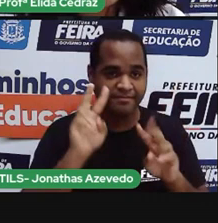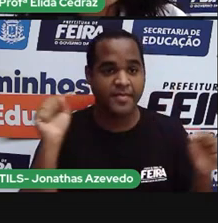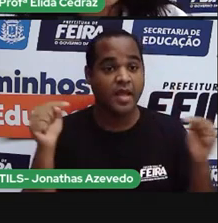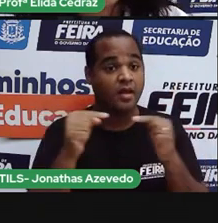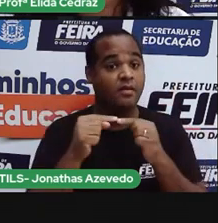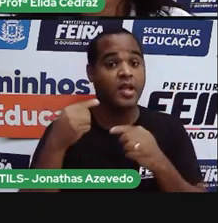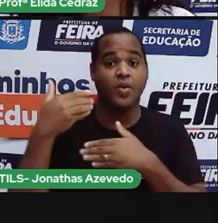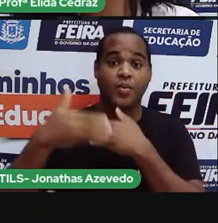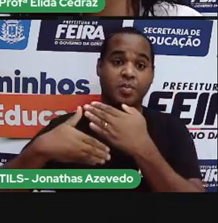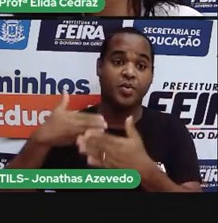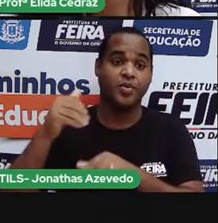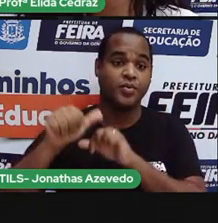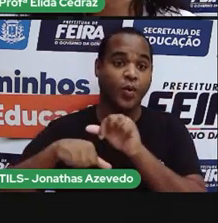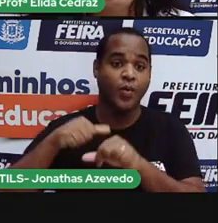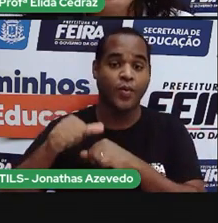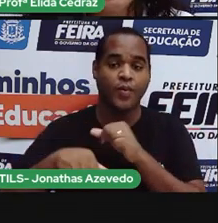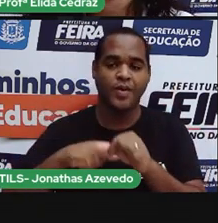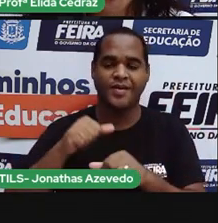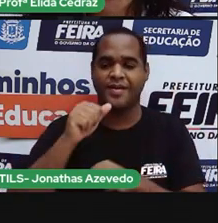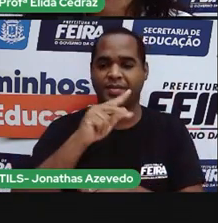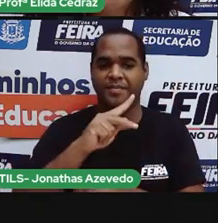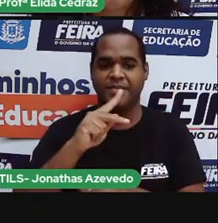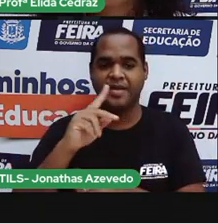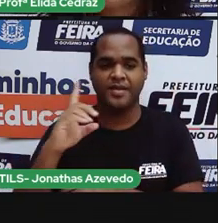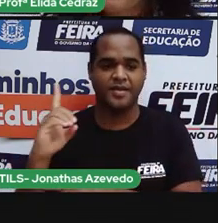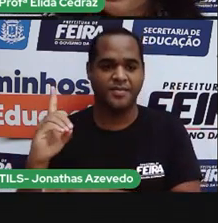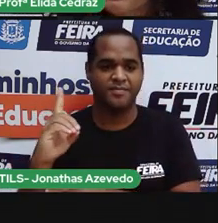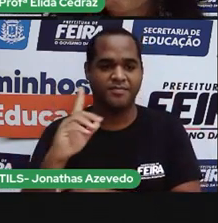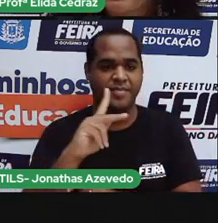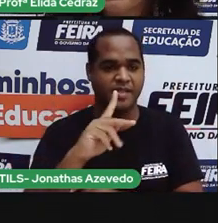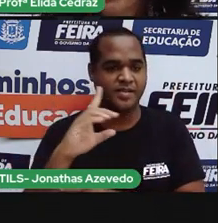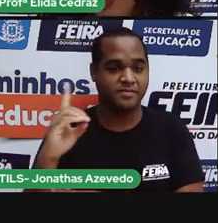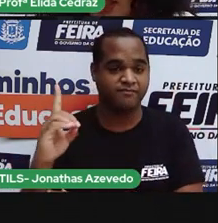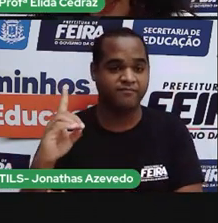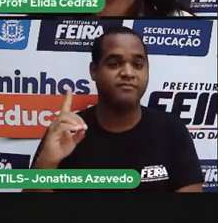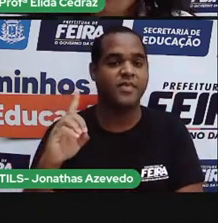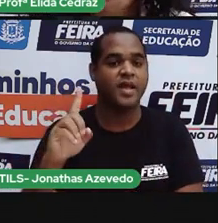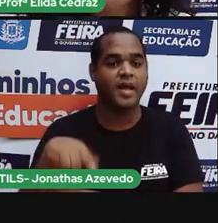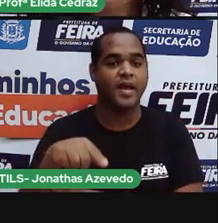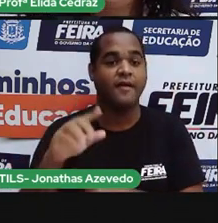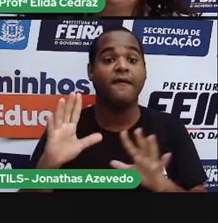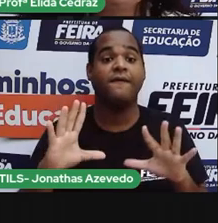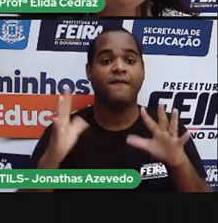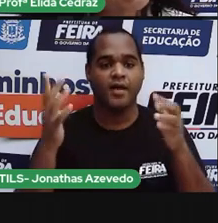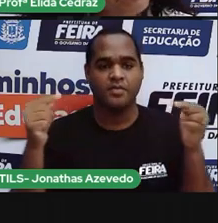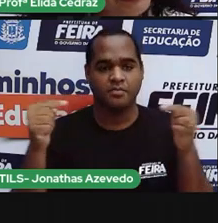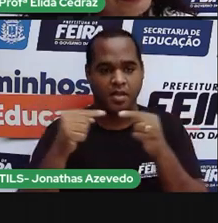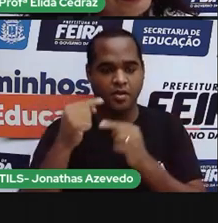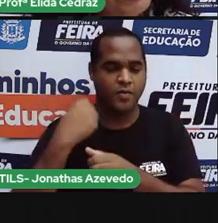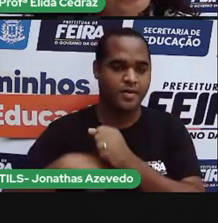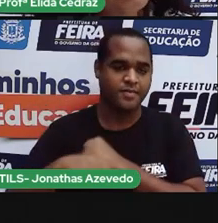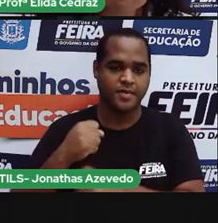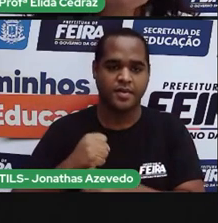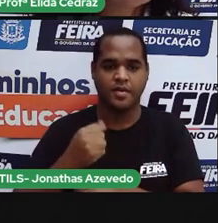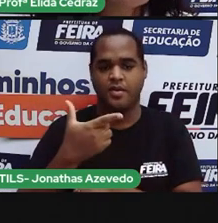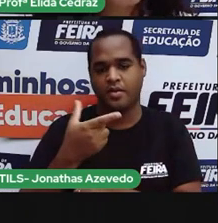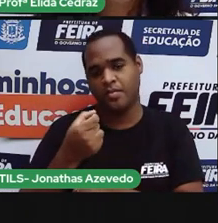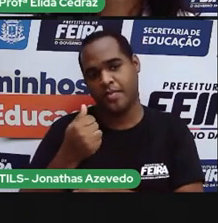ser realizada na Avenida Presidente Grupo. Essa festa é do ano de 2015.